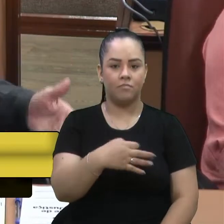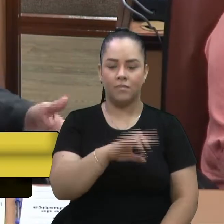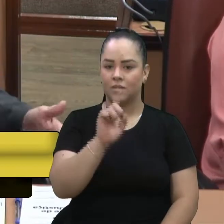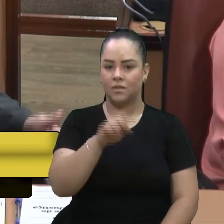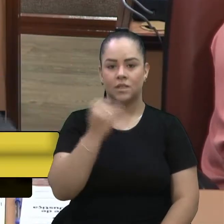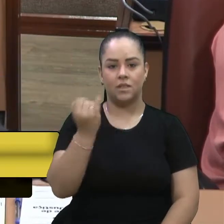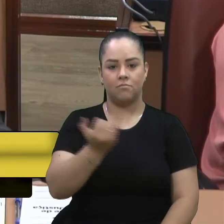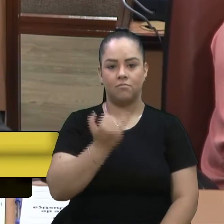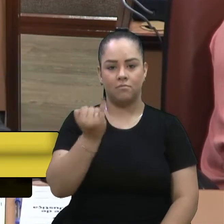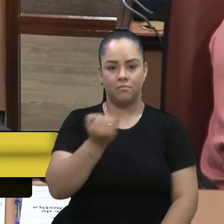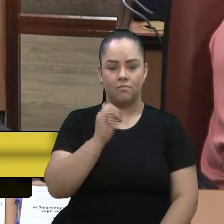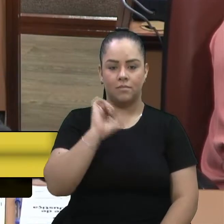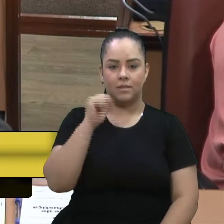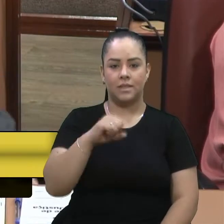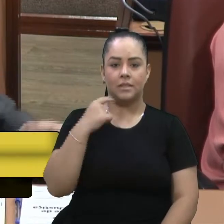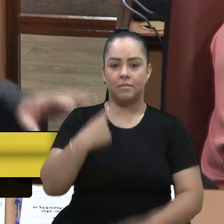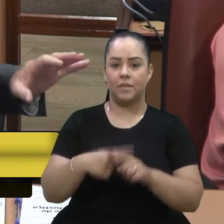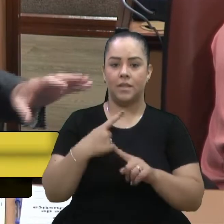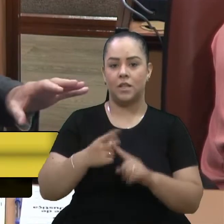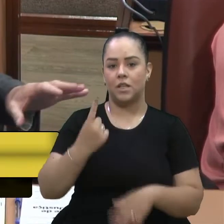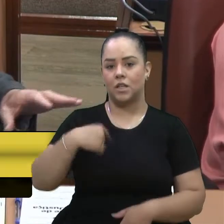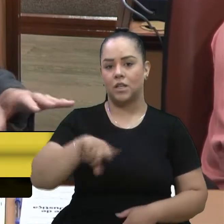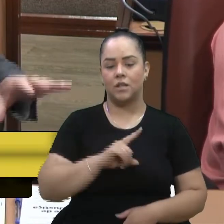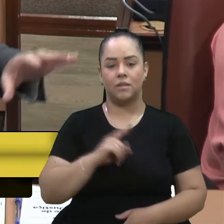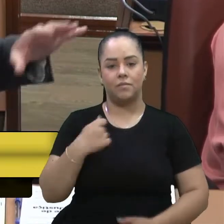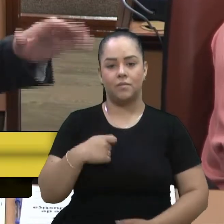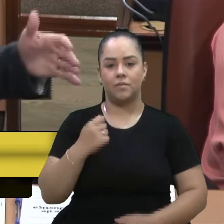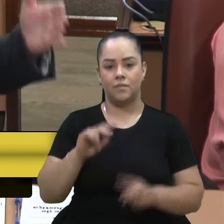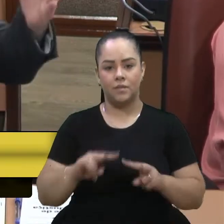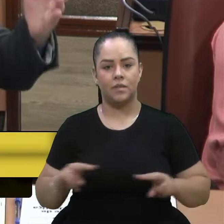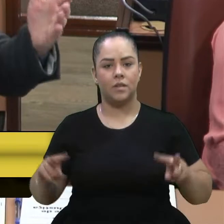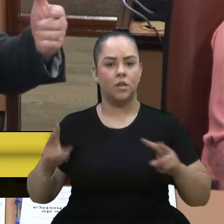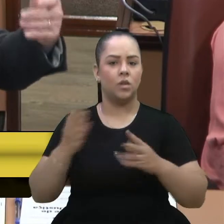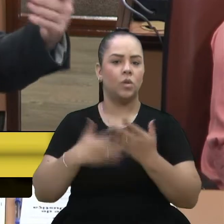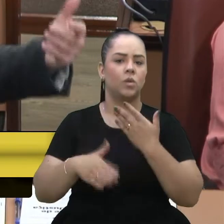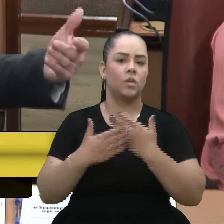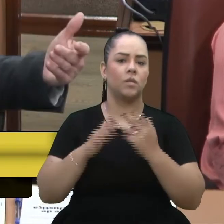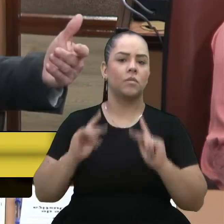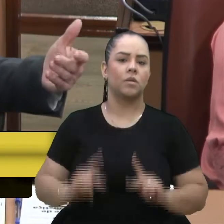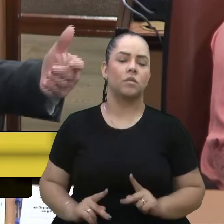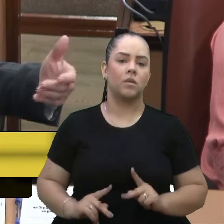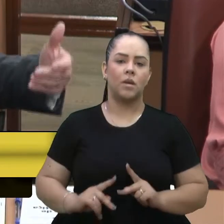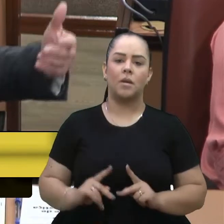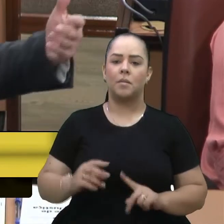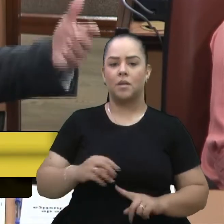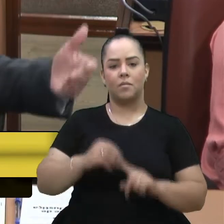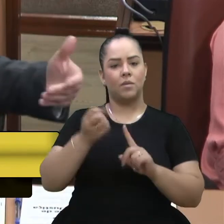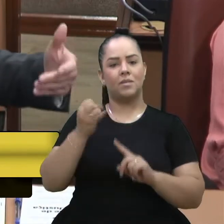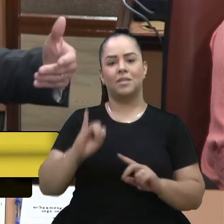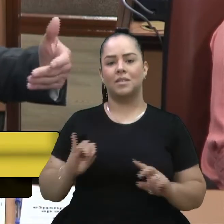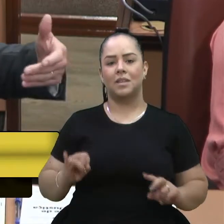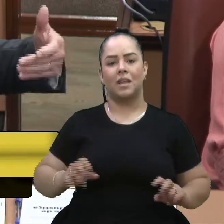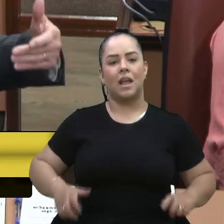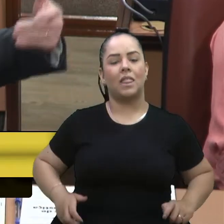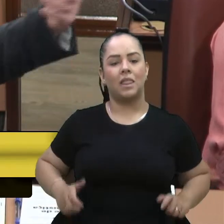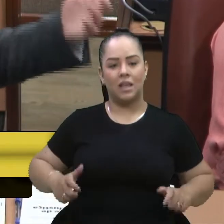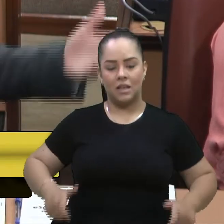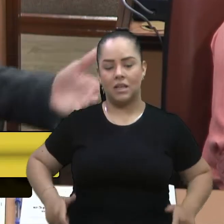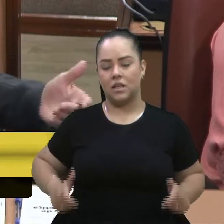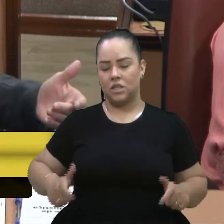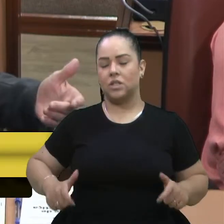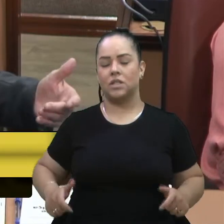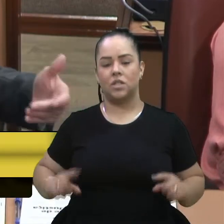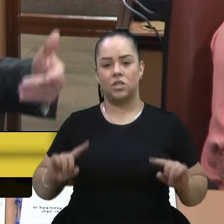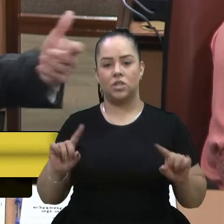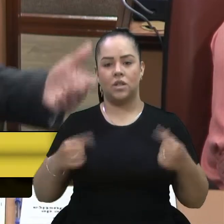importante, porque nós temos que olhar a todas as pessoas, especialmente esse cadeirante, esse desafio dele percorrer o